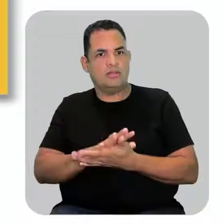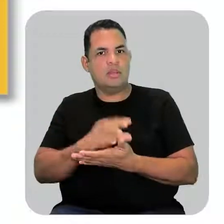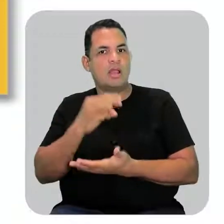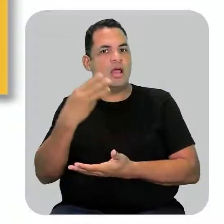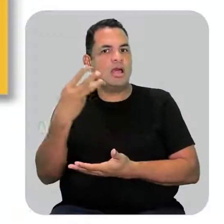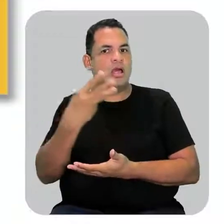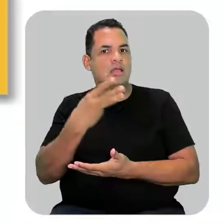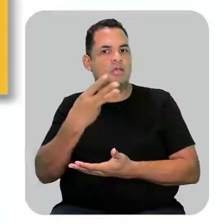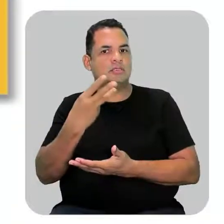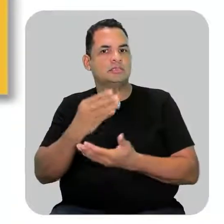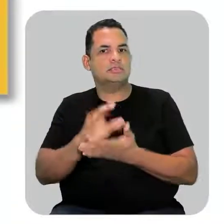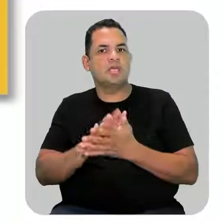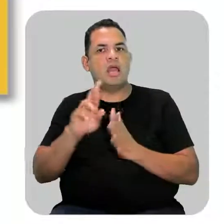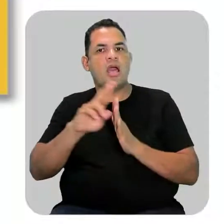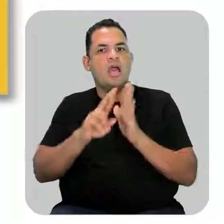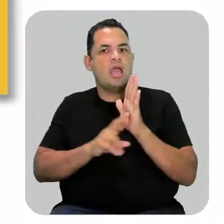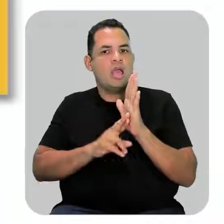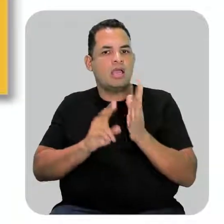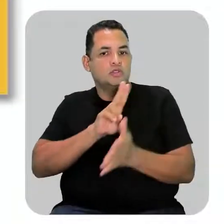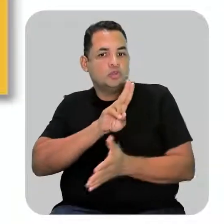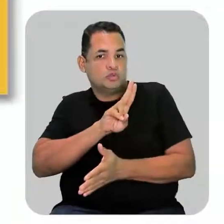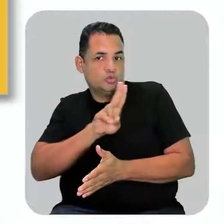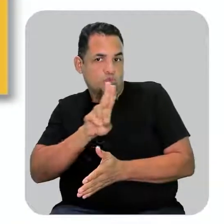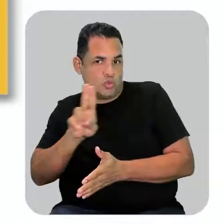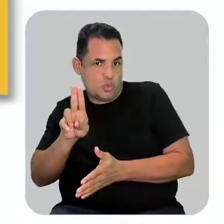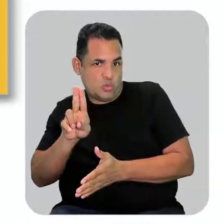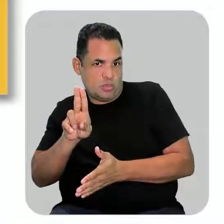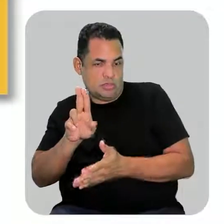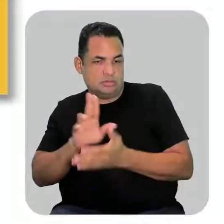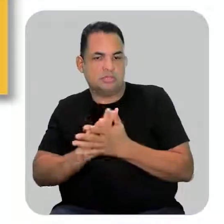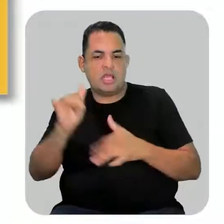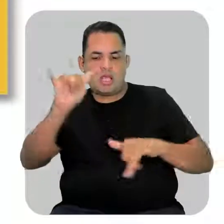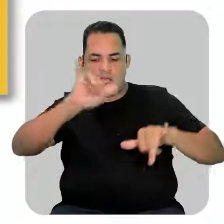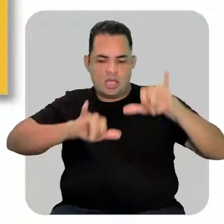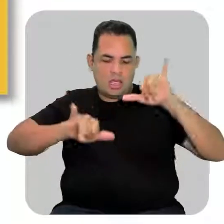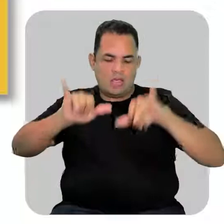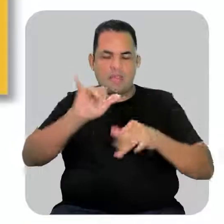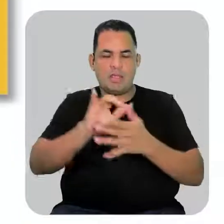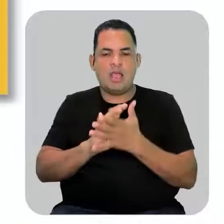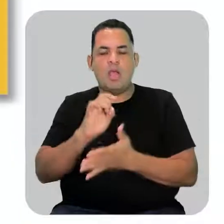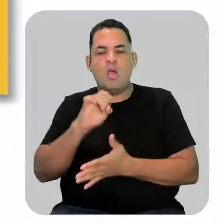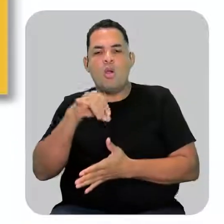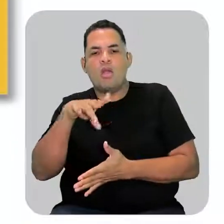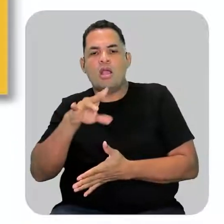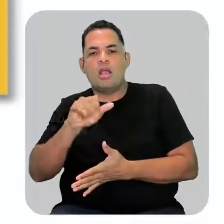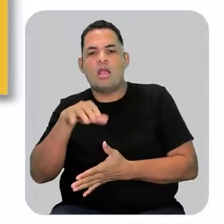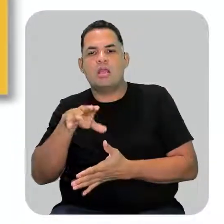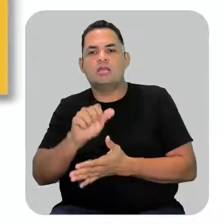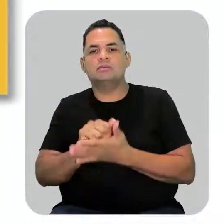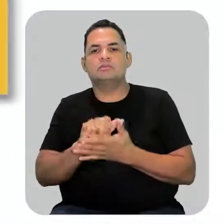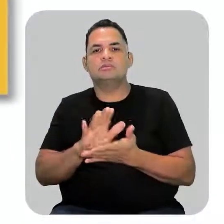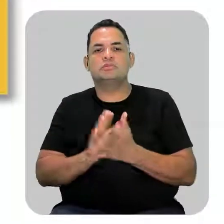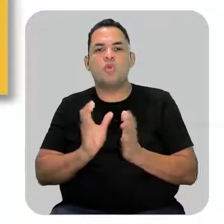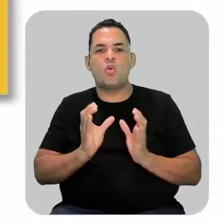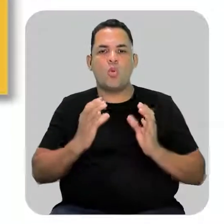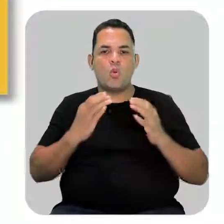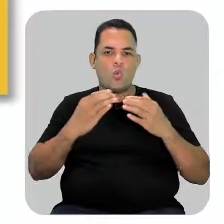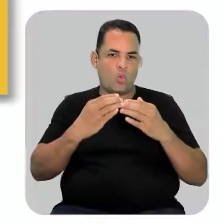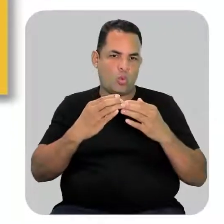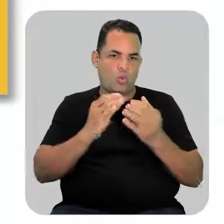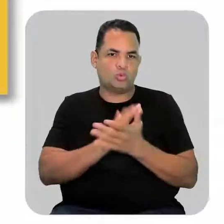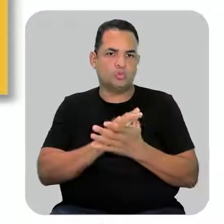parte das regras de nomenclatura de Química Orgânica. Hoje nós vamos começar a falar sobre os grupos